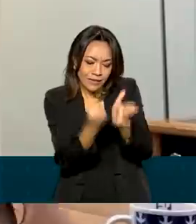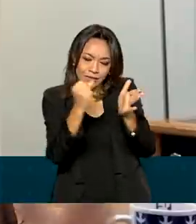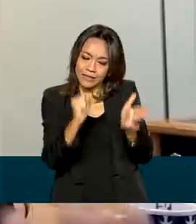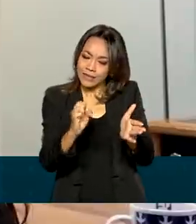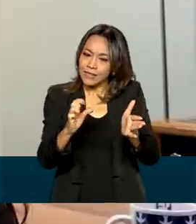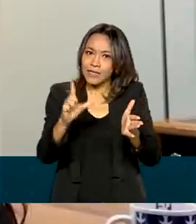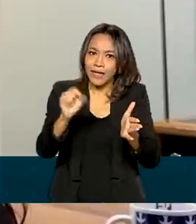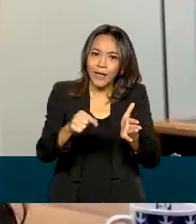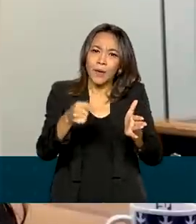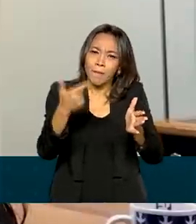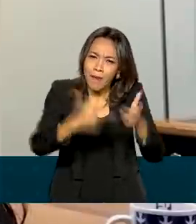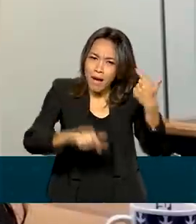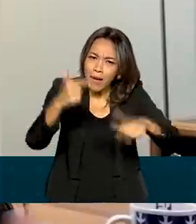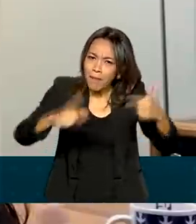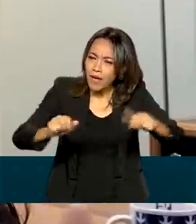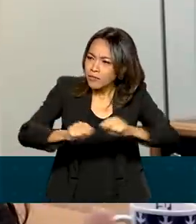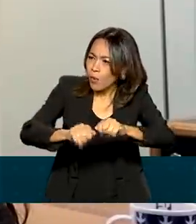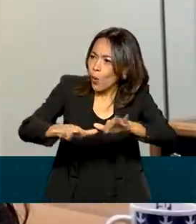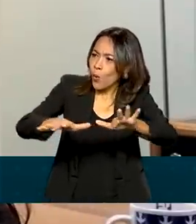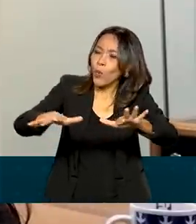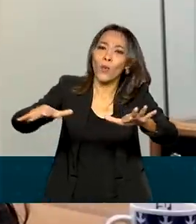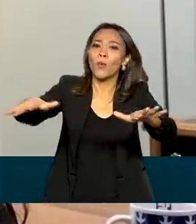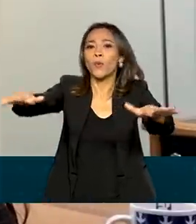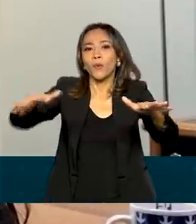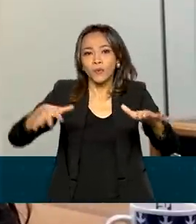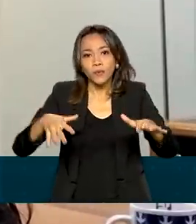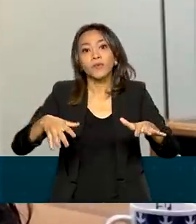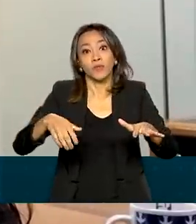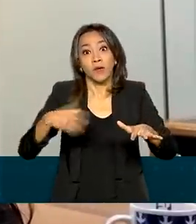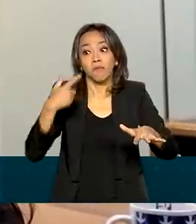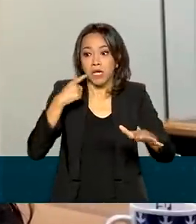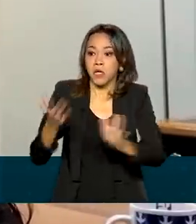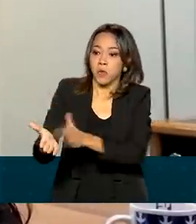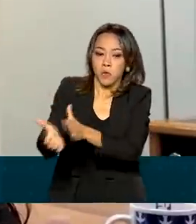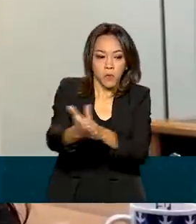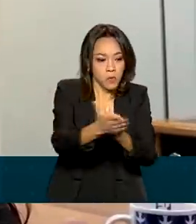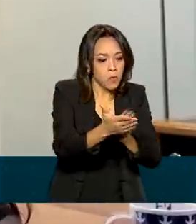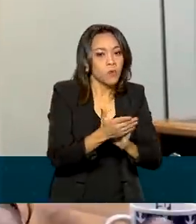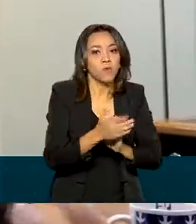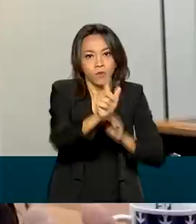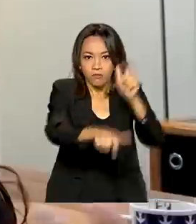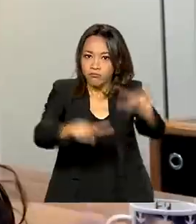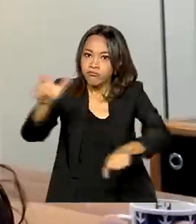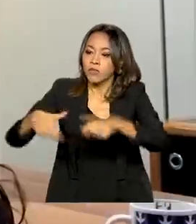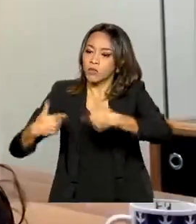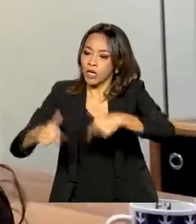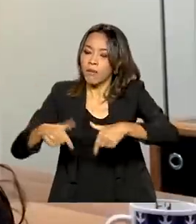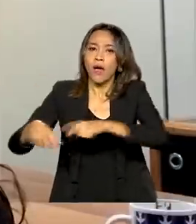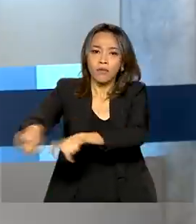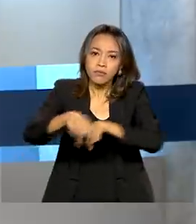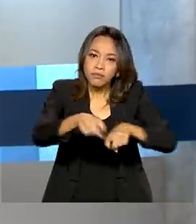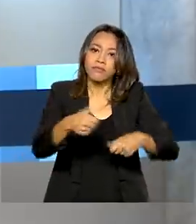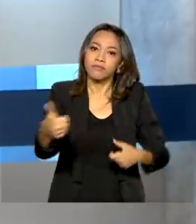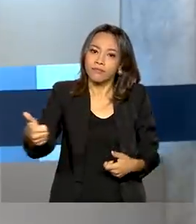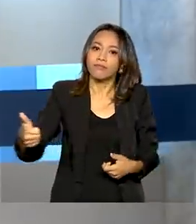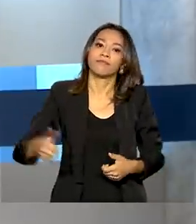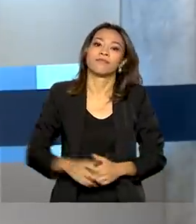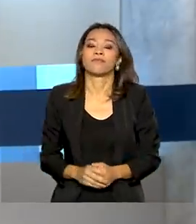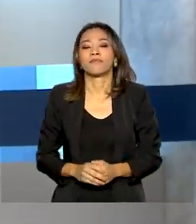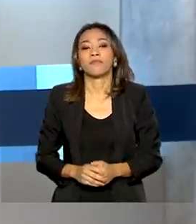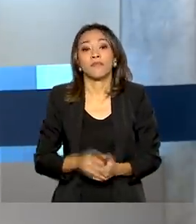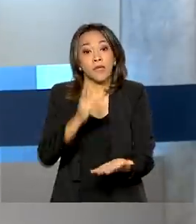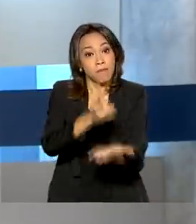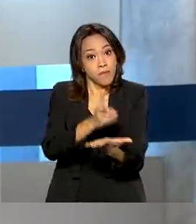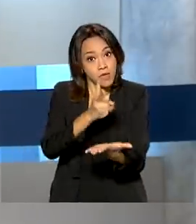ampliar isso para ter maior reconhecimento dos trabalhos dos produtores, que eles sejam protagonistas nesse processo. E